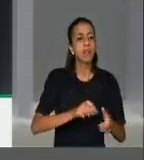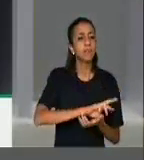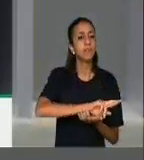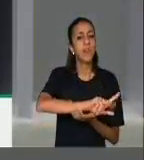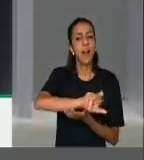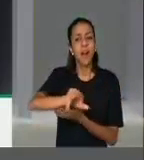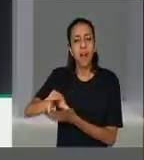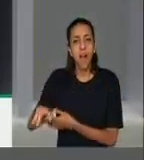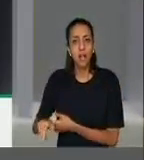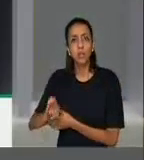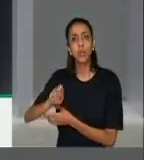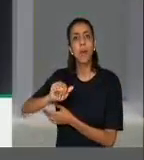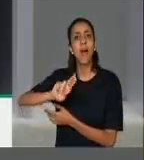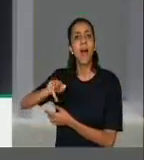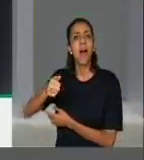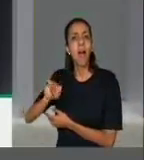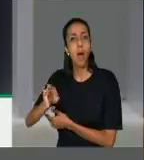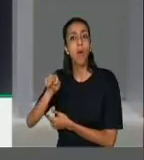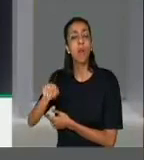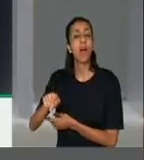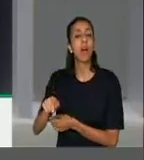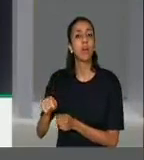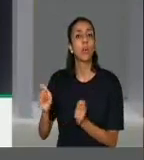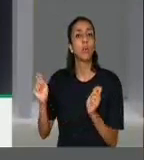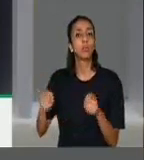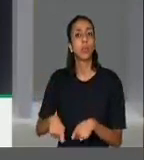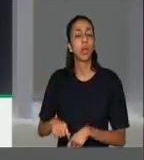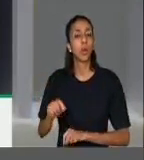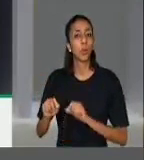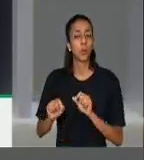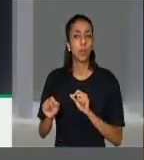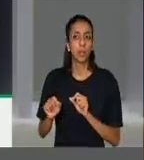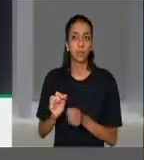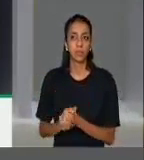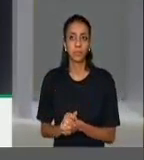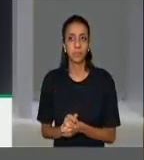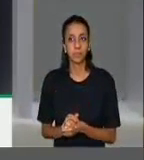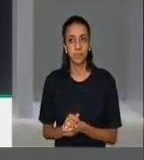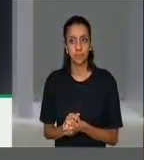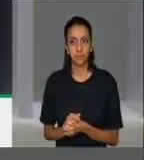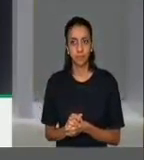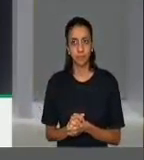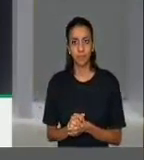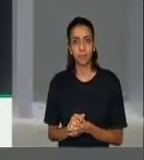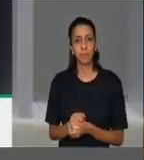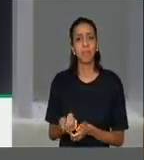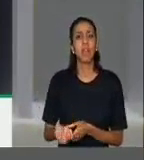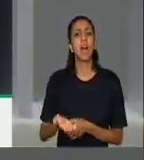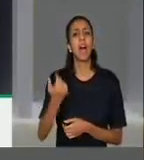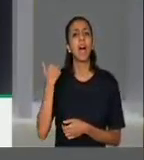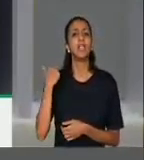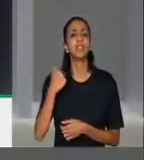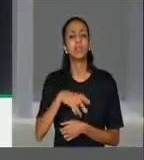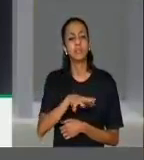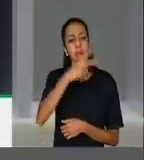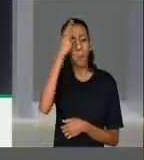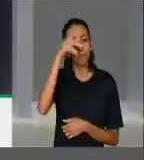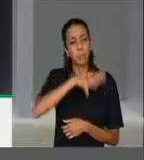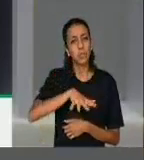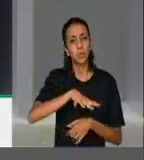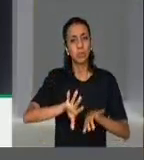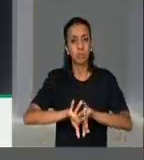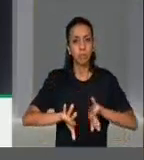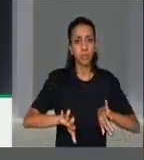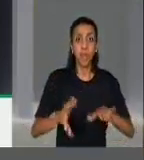Bahá'u Lá contribuindo pontes entre segmentos antes isolados da população.